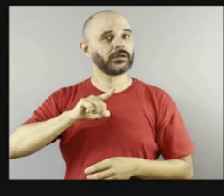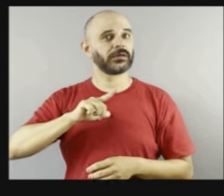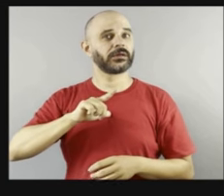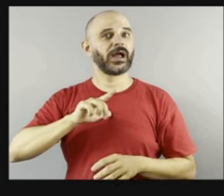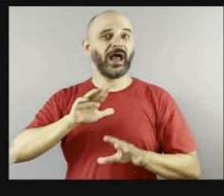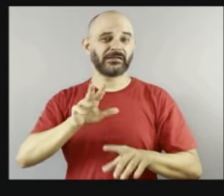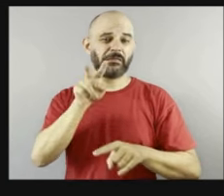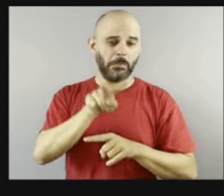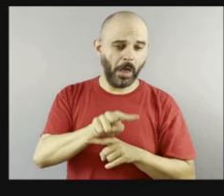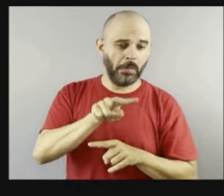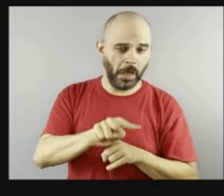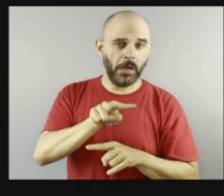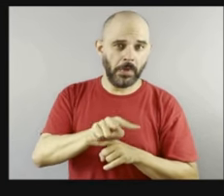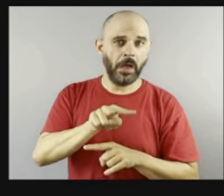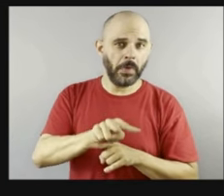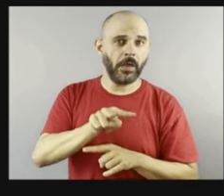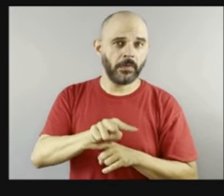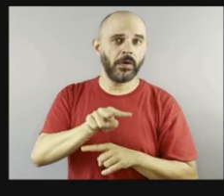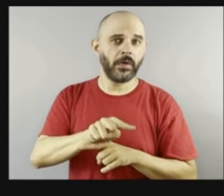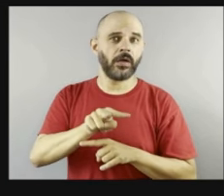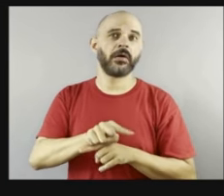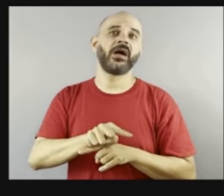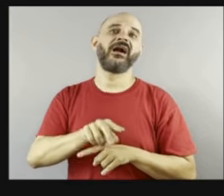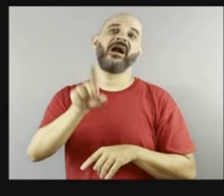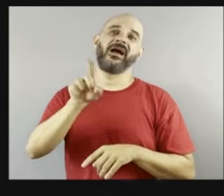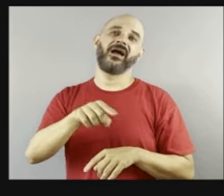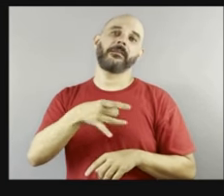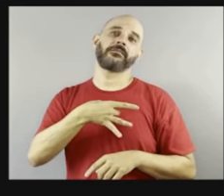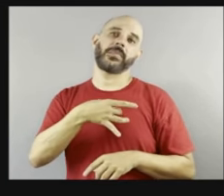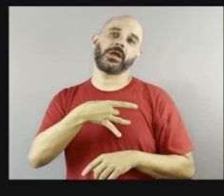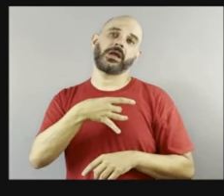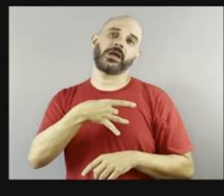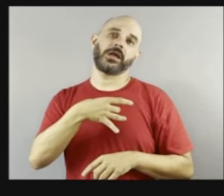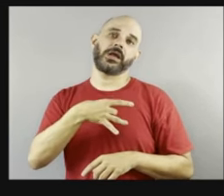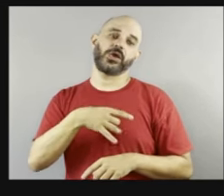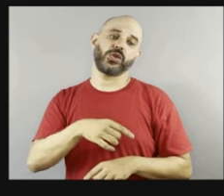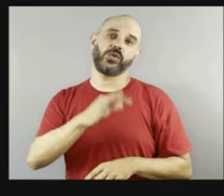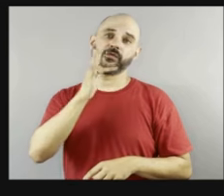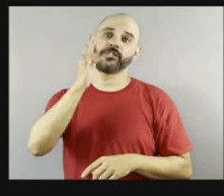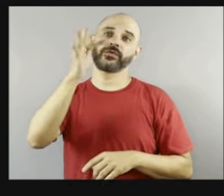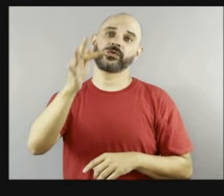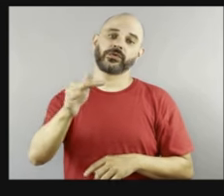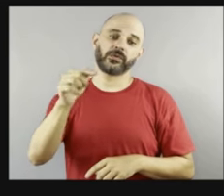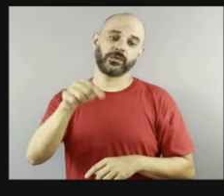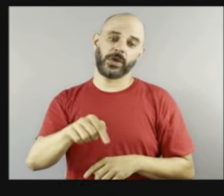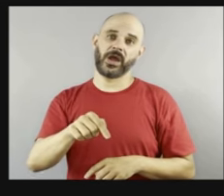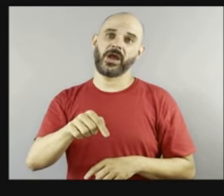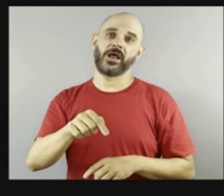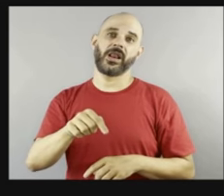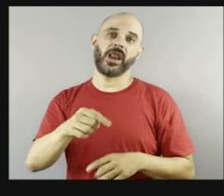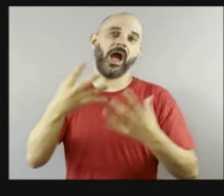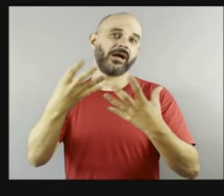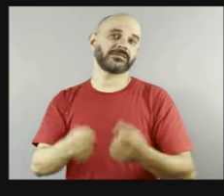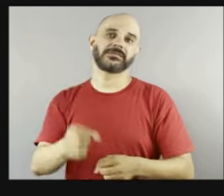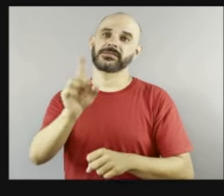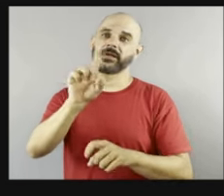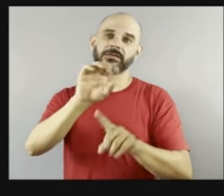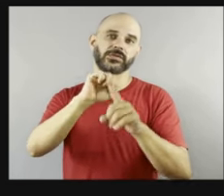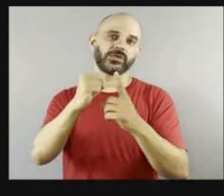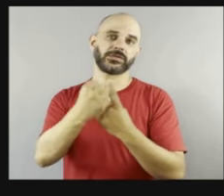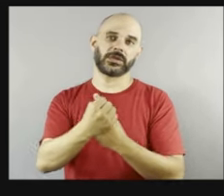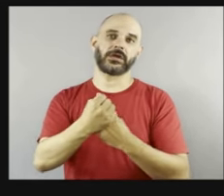dessa pessoa não ser aceita. Então, o trabalho é conjunto. Então, primeira questão dessa